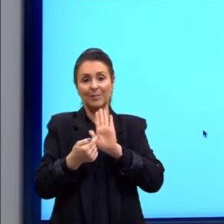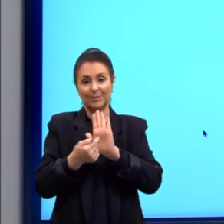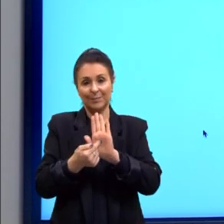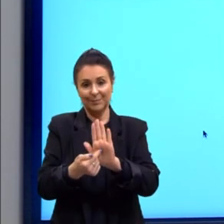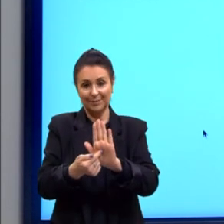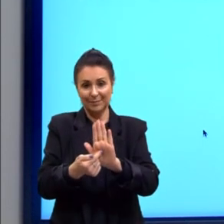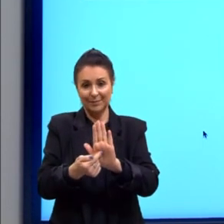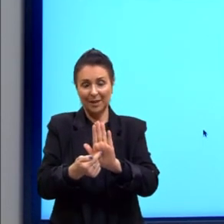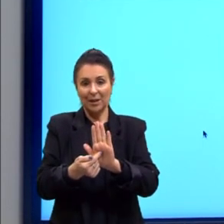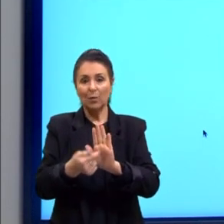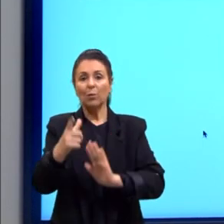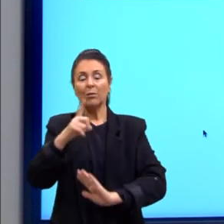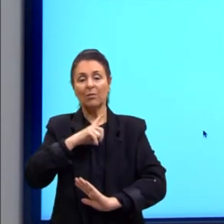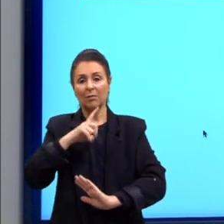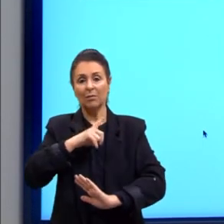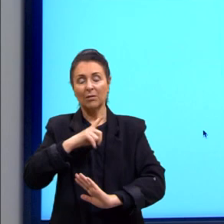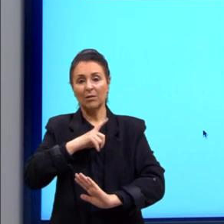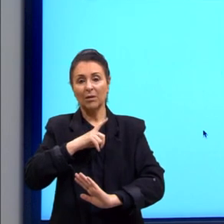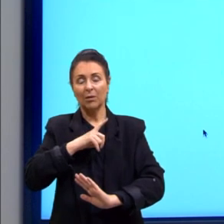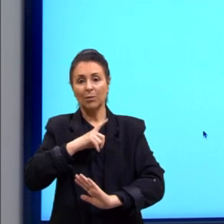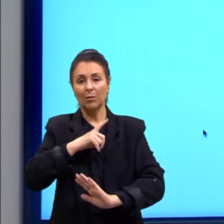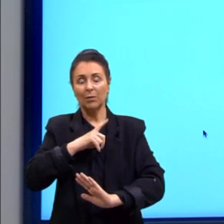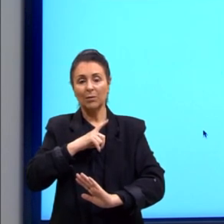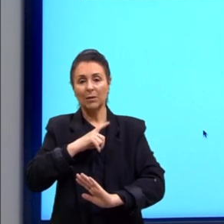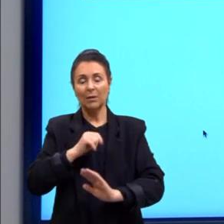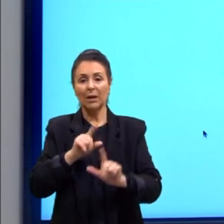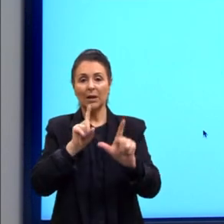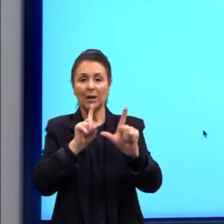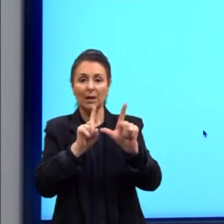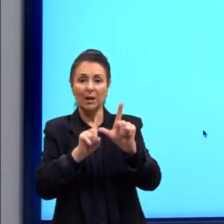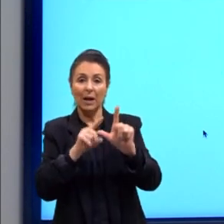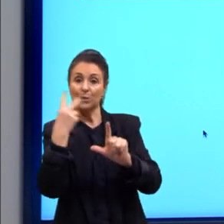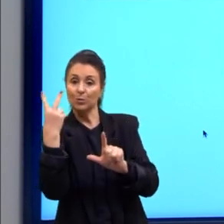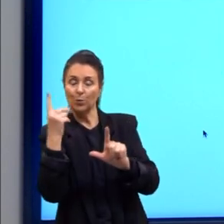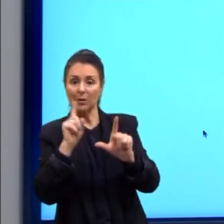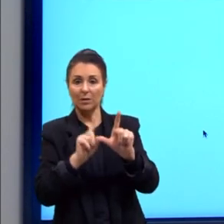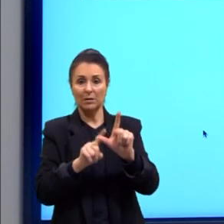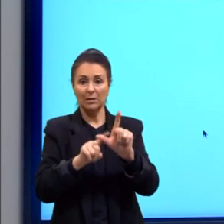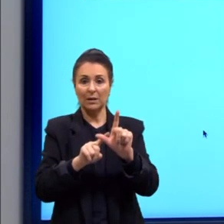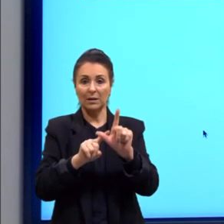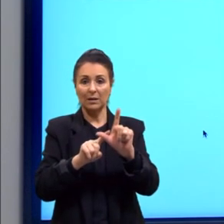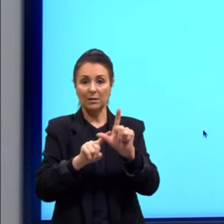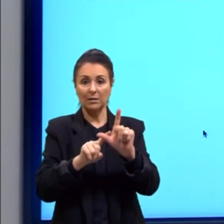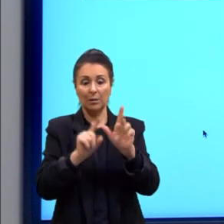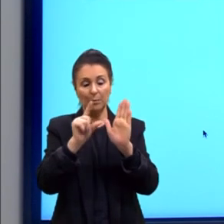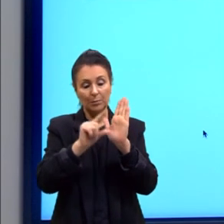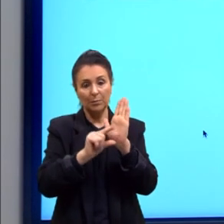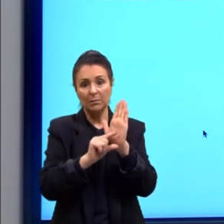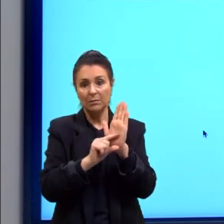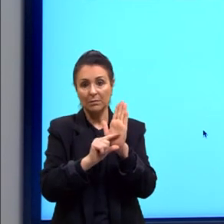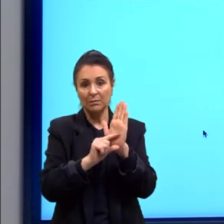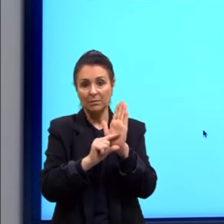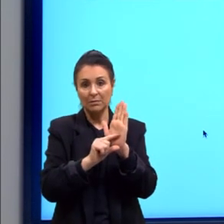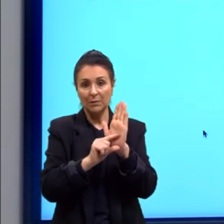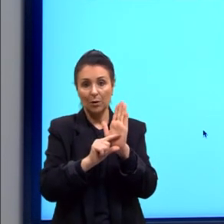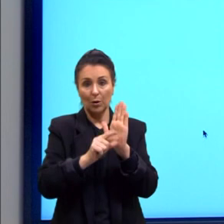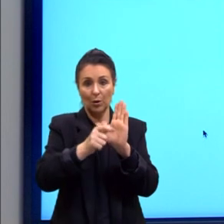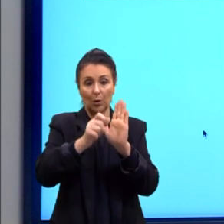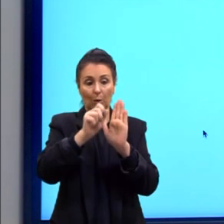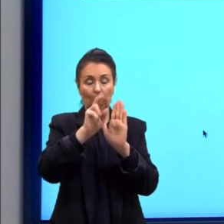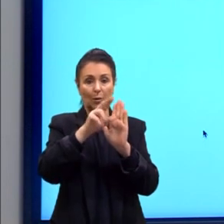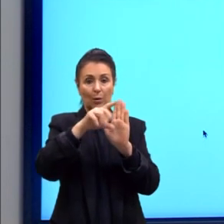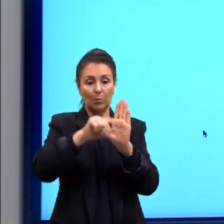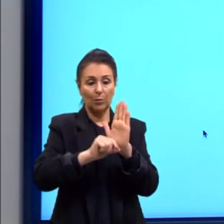só quando tiver as duas letras em minúsculo. Quando tiver um maiúsculo e um